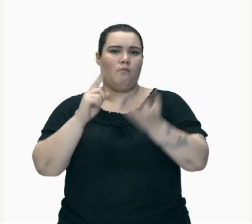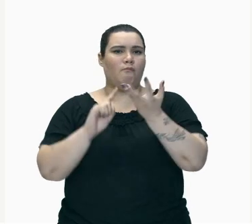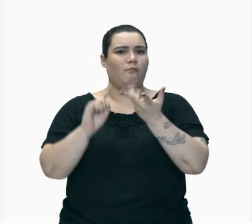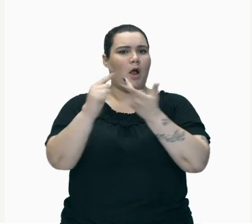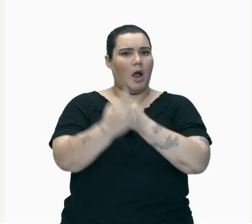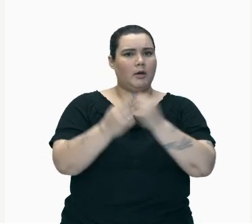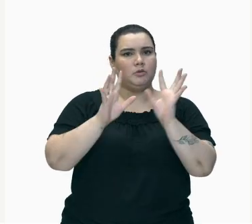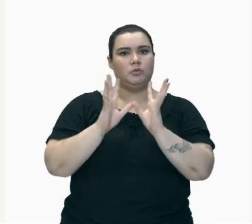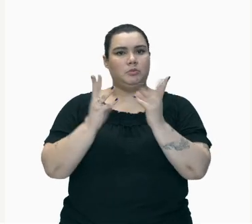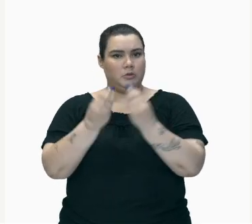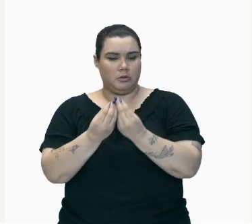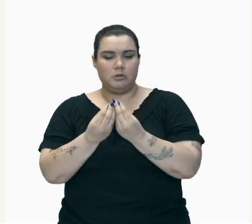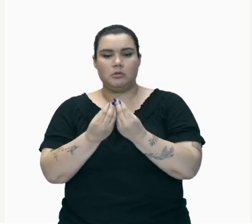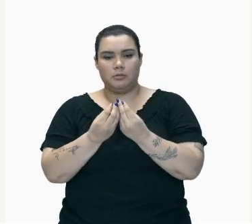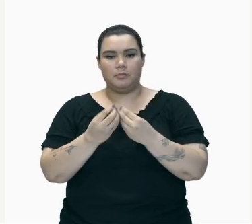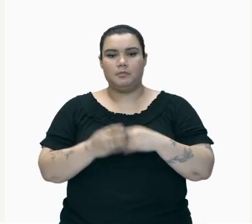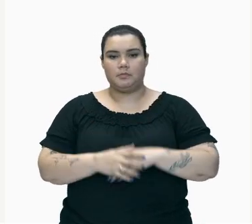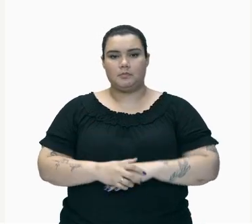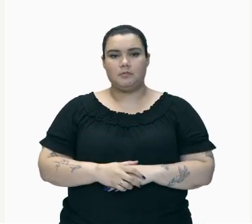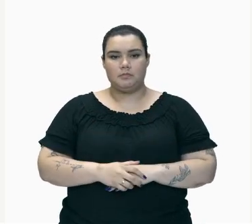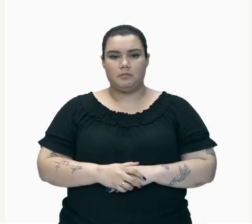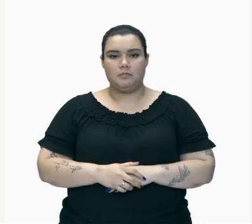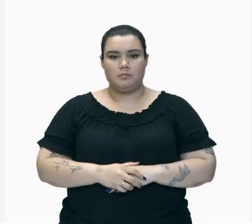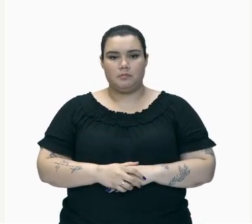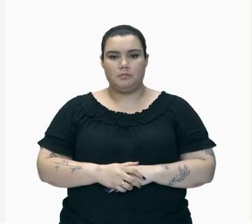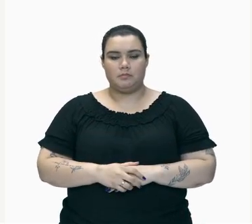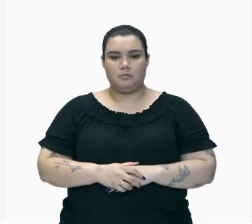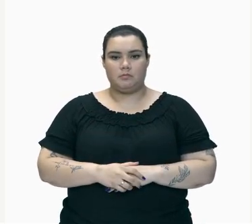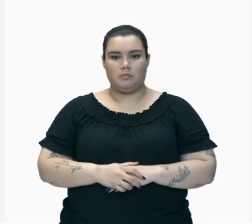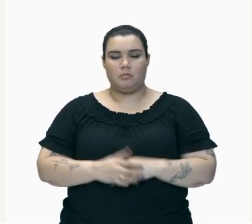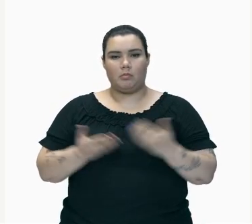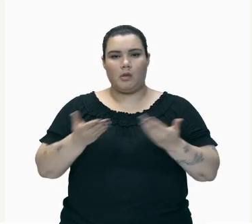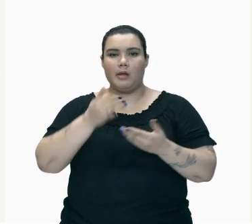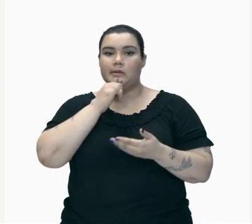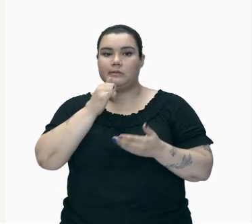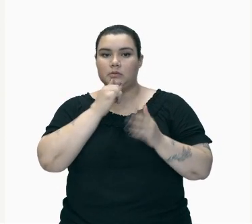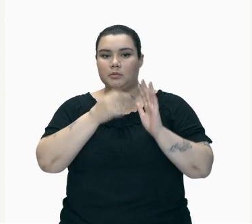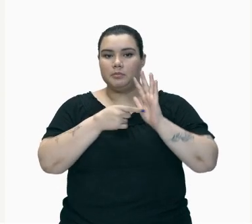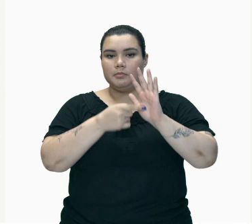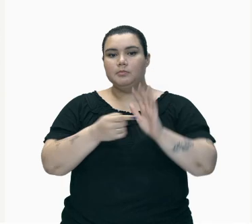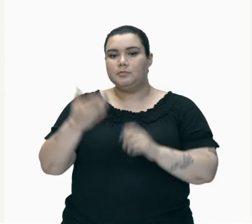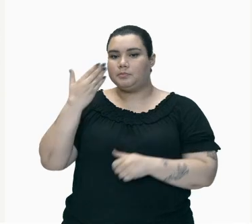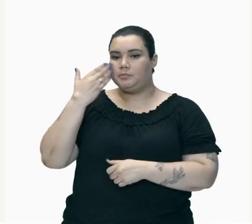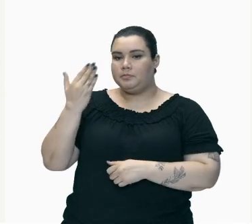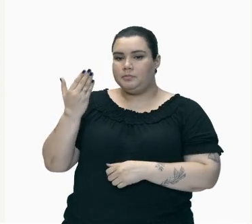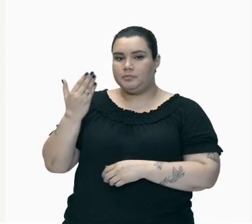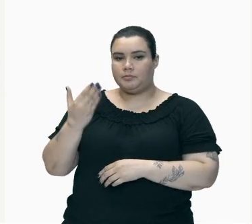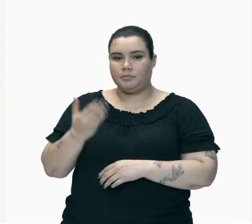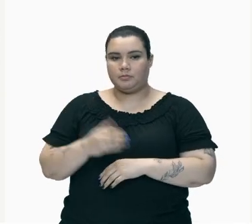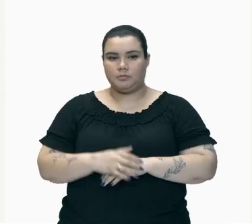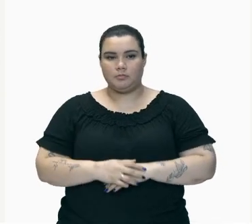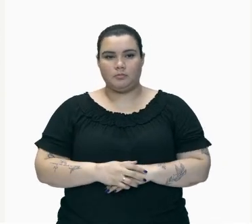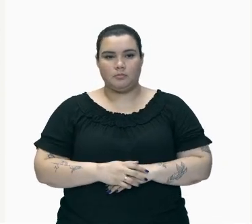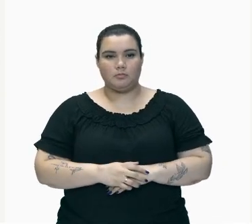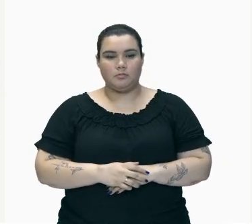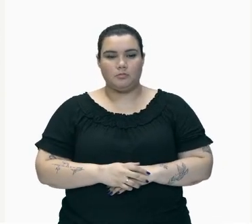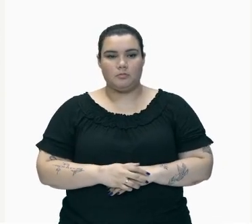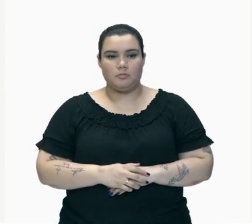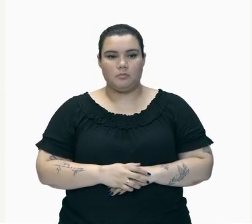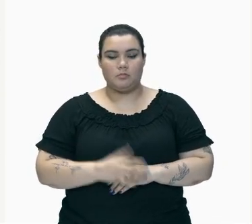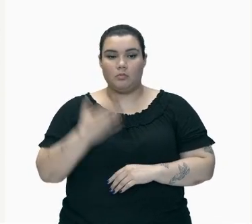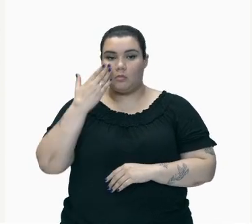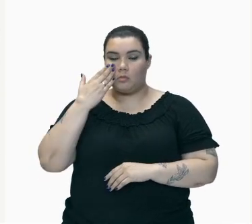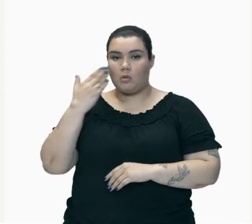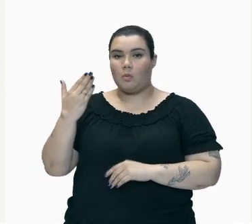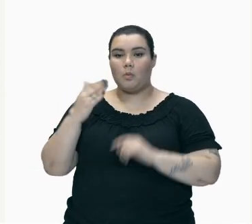outra Substância Então Então Vamos ver Aqui Alguns Exemplos Nós temos Aí A